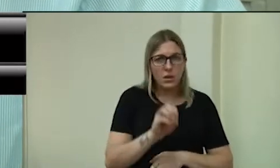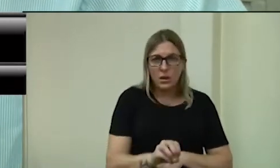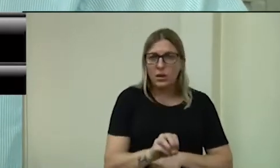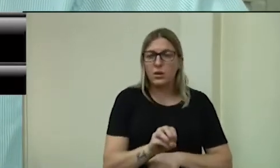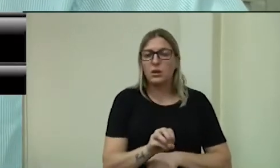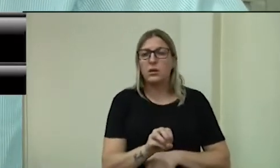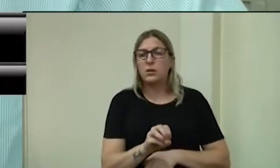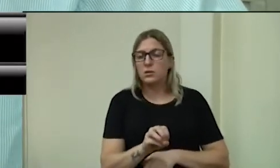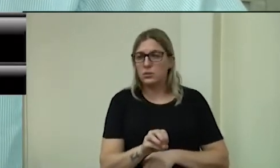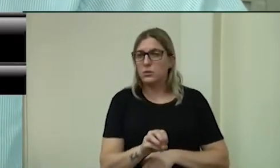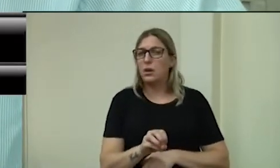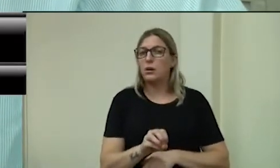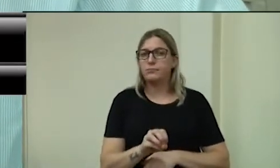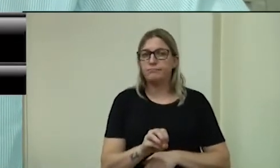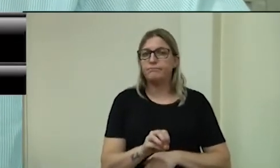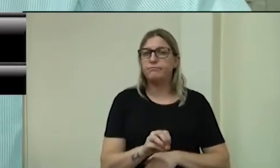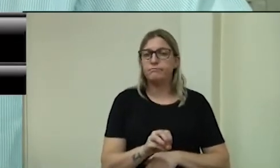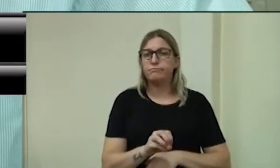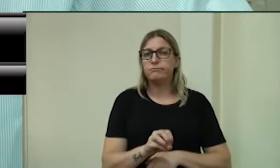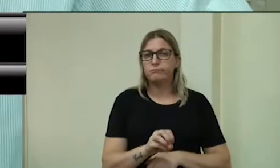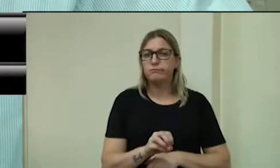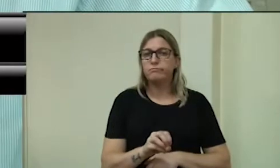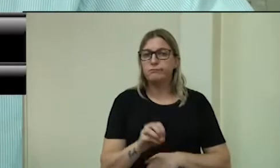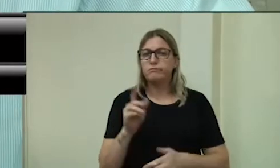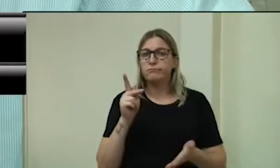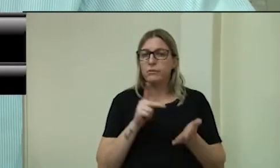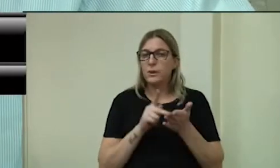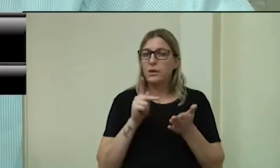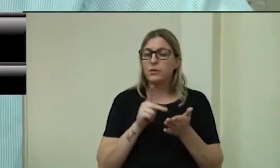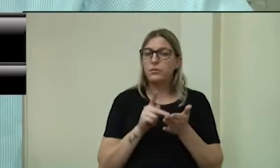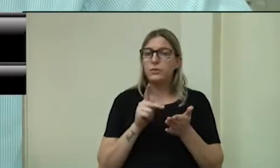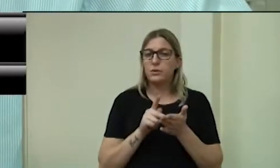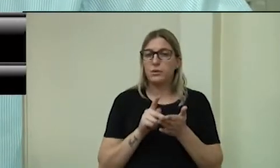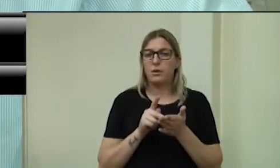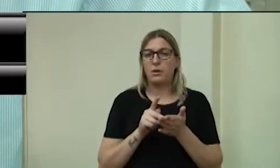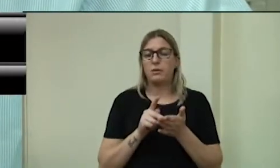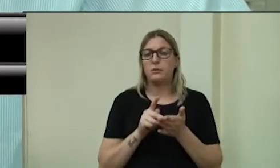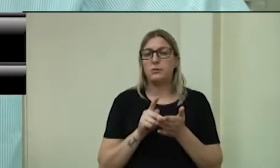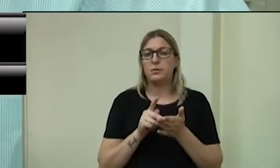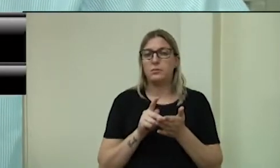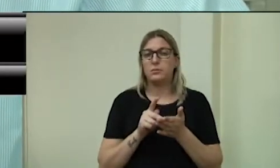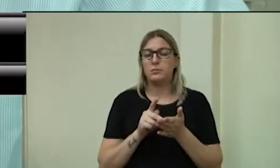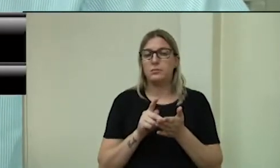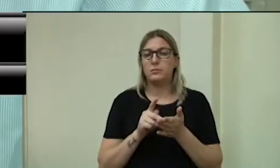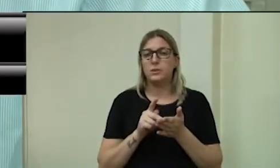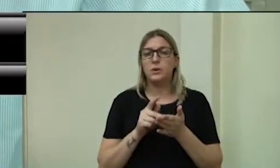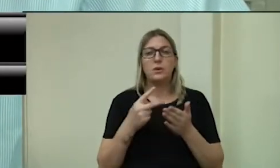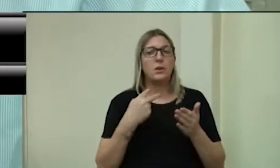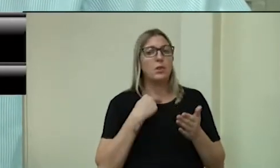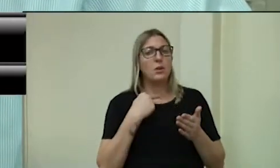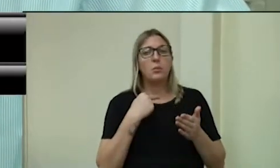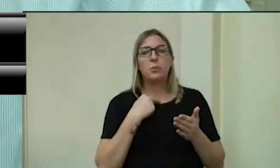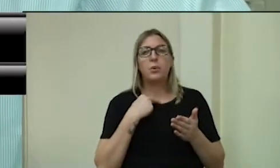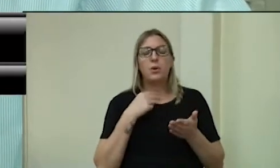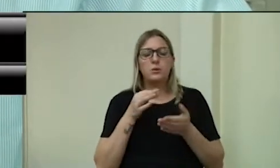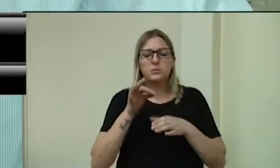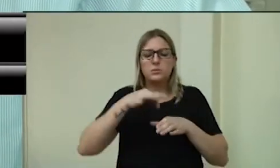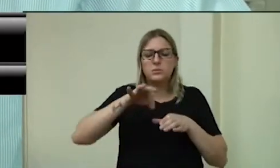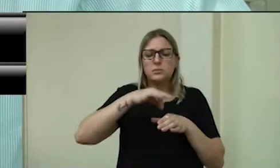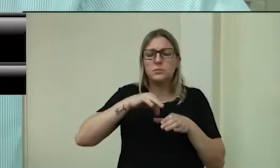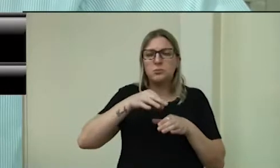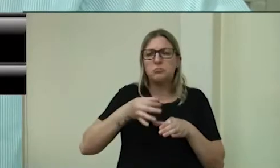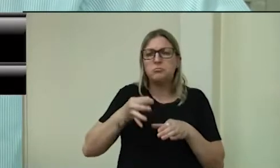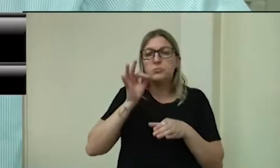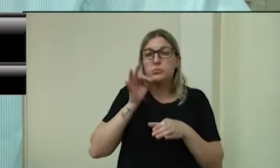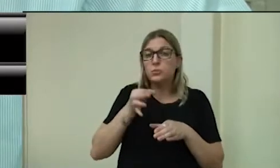que, na verdade, não é que ele se preocupe ficando em casa, não tome chá, procure um médico, vamos ao